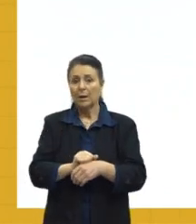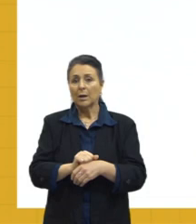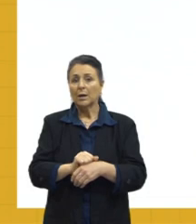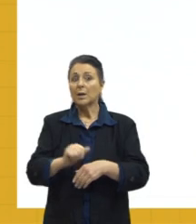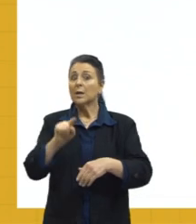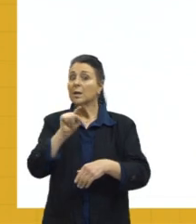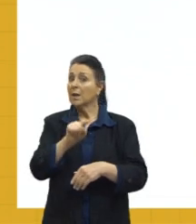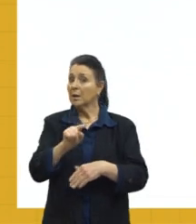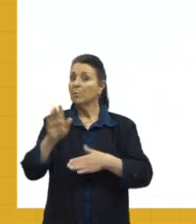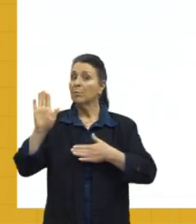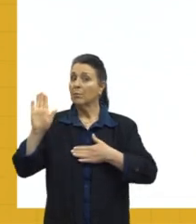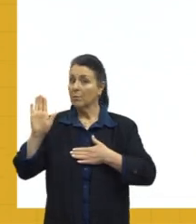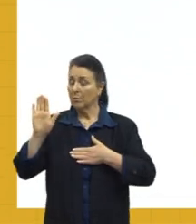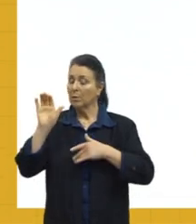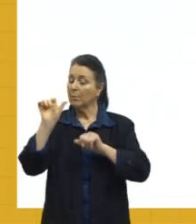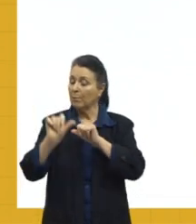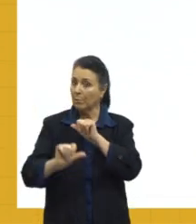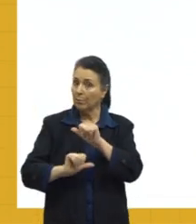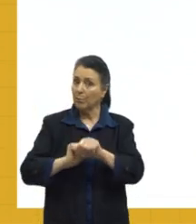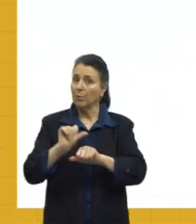promessas de grandes mudanças.